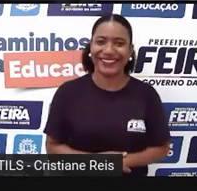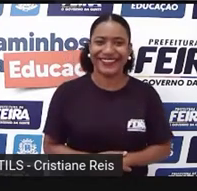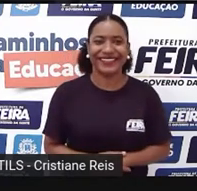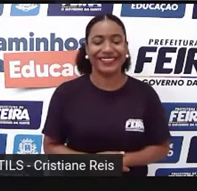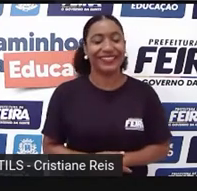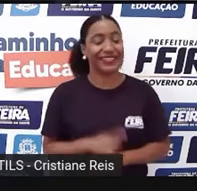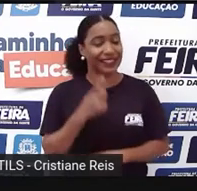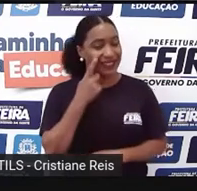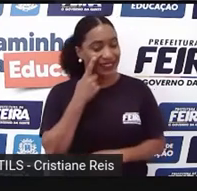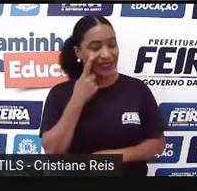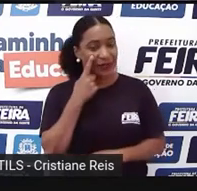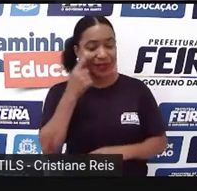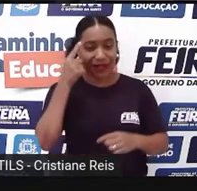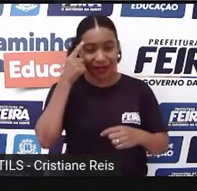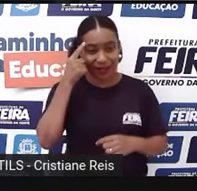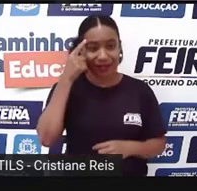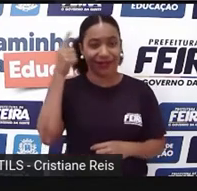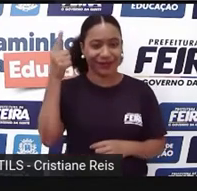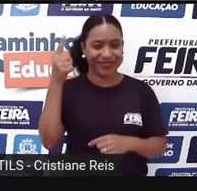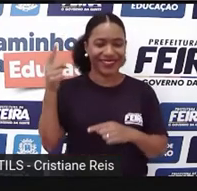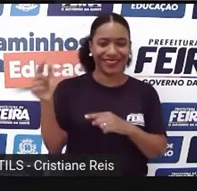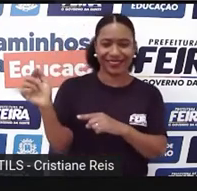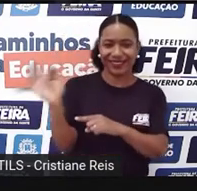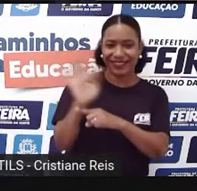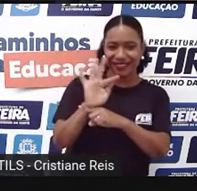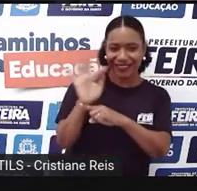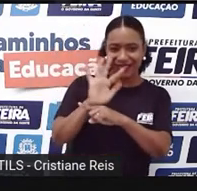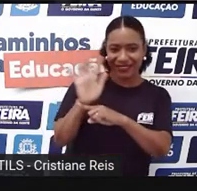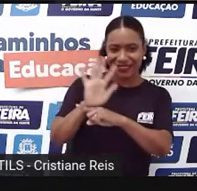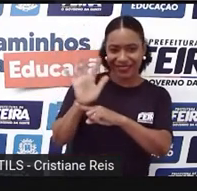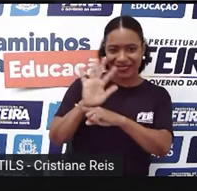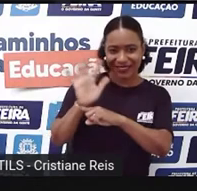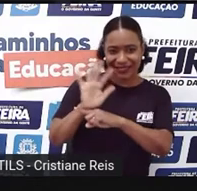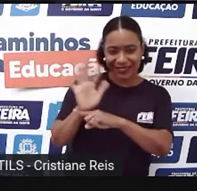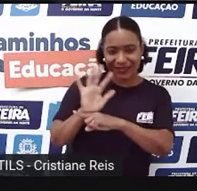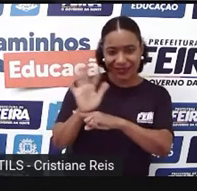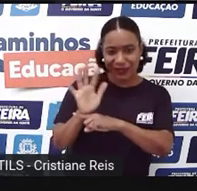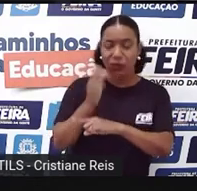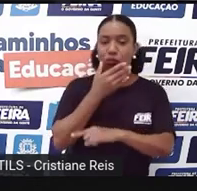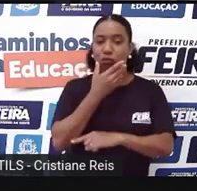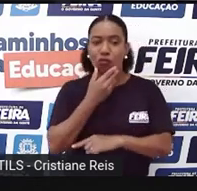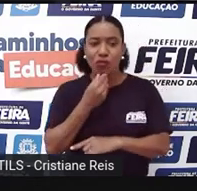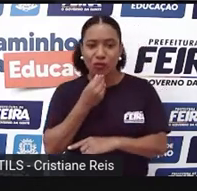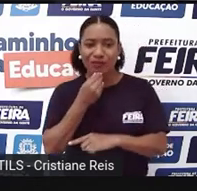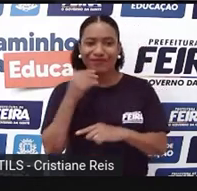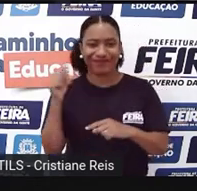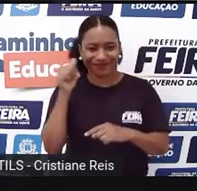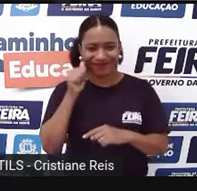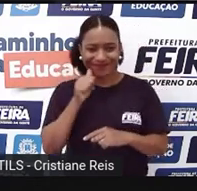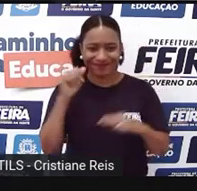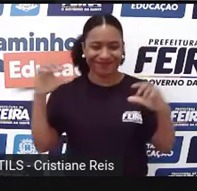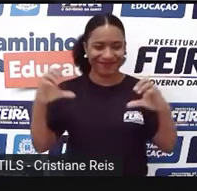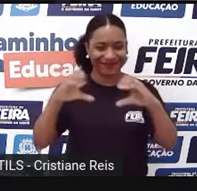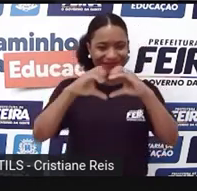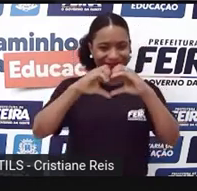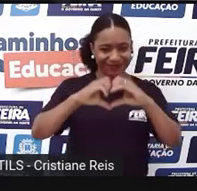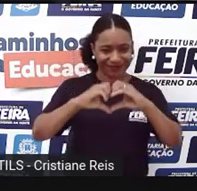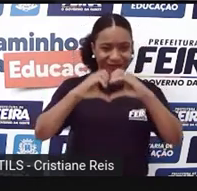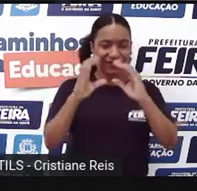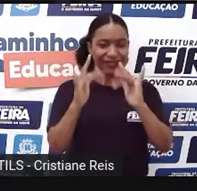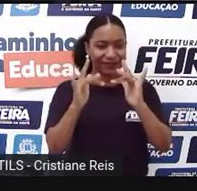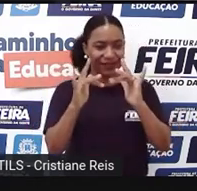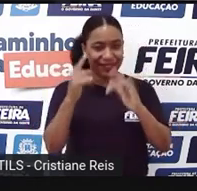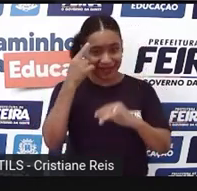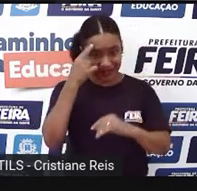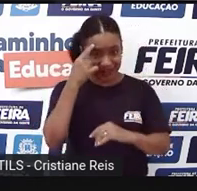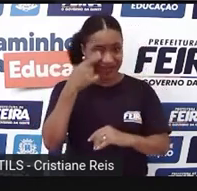E para relembrar a história de Romeu e Julieta que nós vimos na semana passada, vou novamente